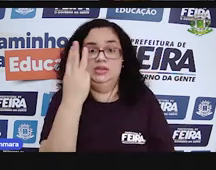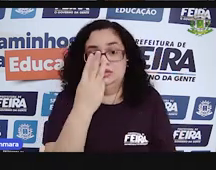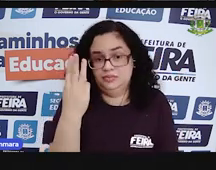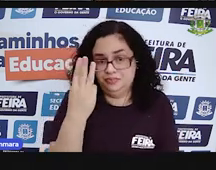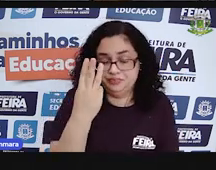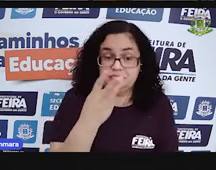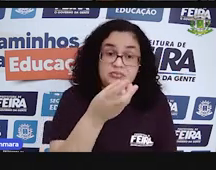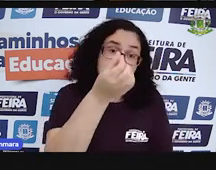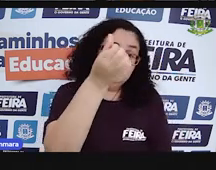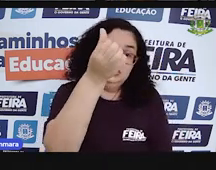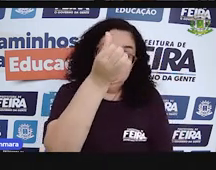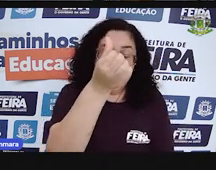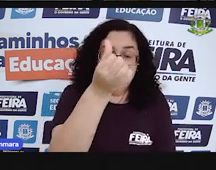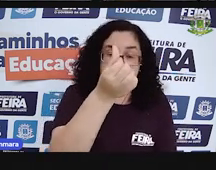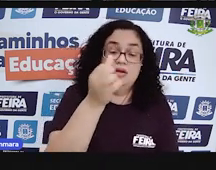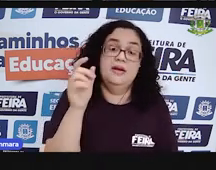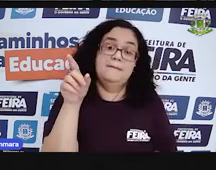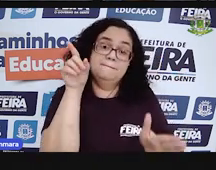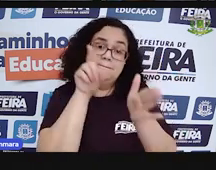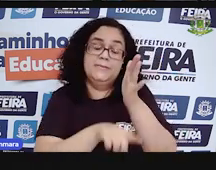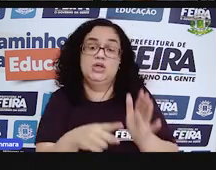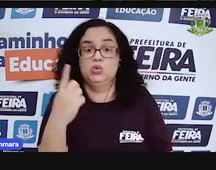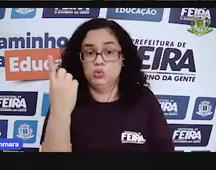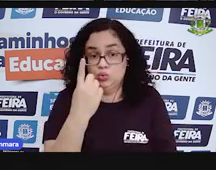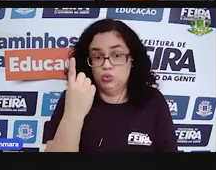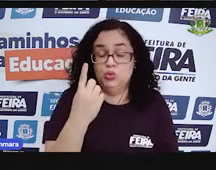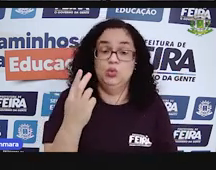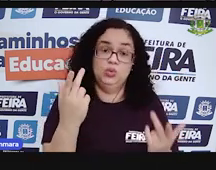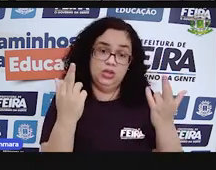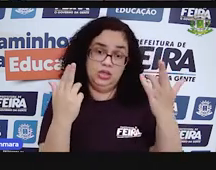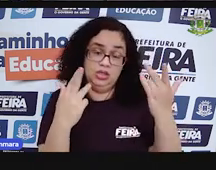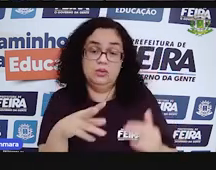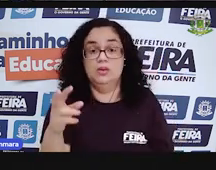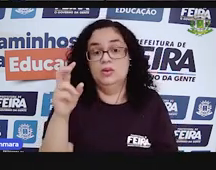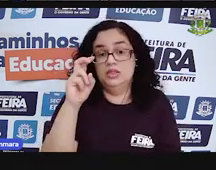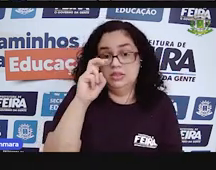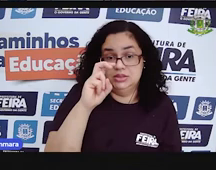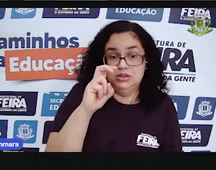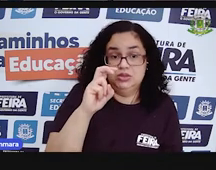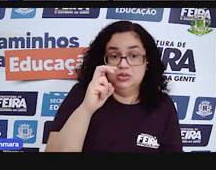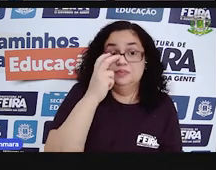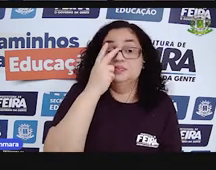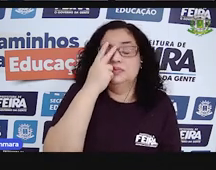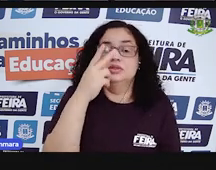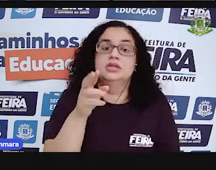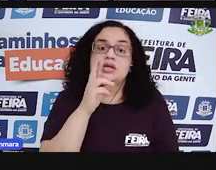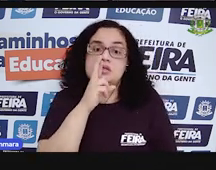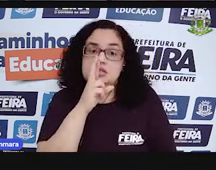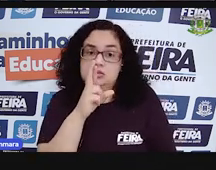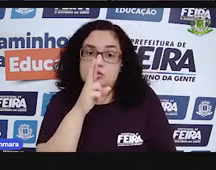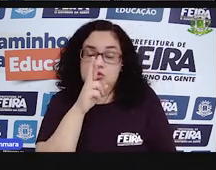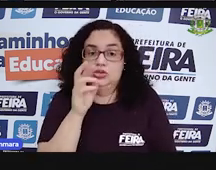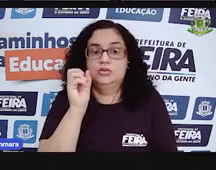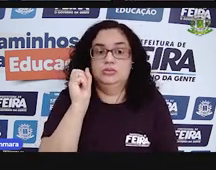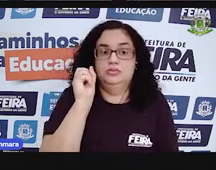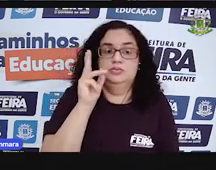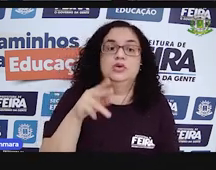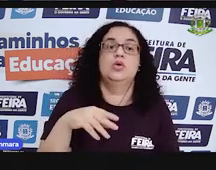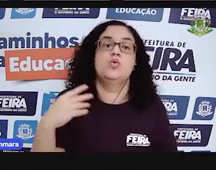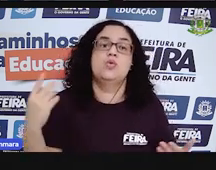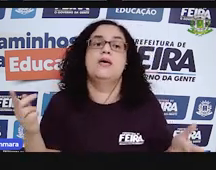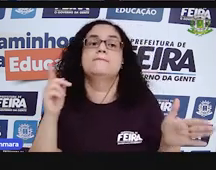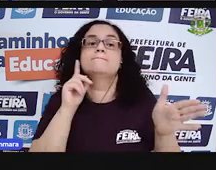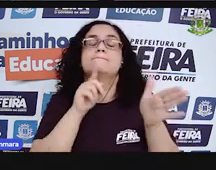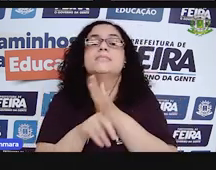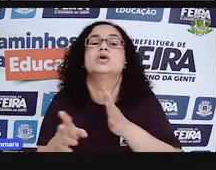O 6 lá em cima menos 1 embaixo dá 5. Pronto. E esse é o resultado, tá? Olha a pergunta.